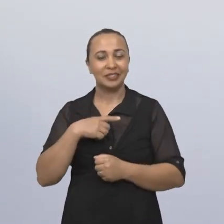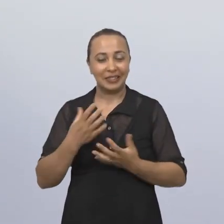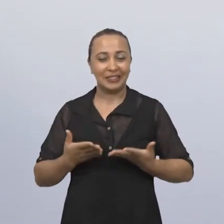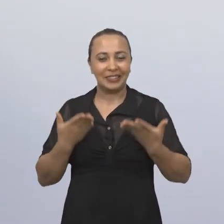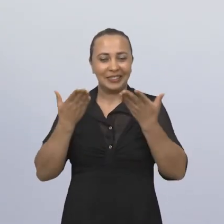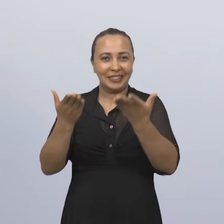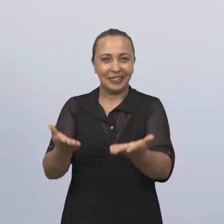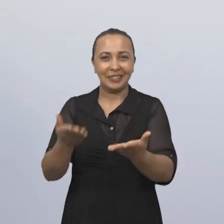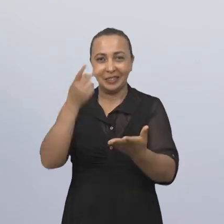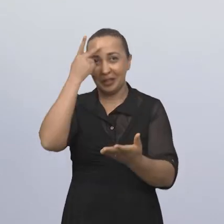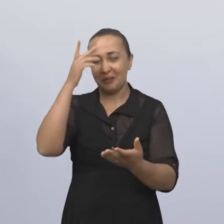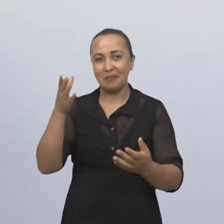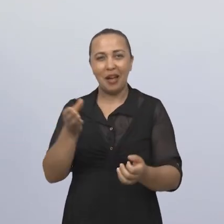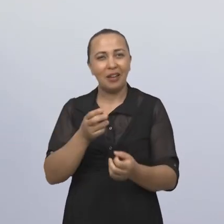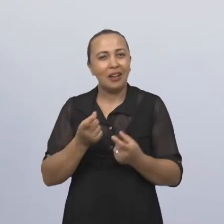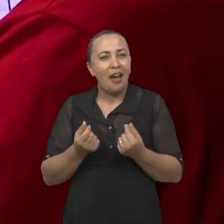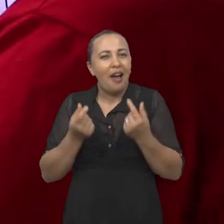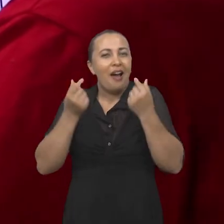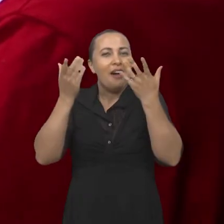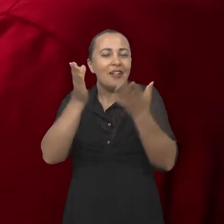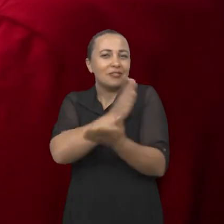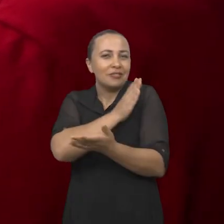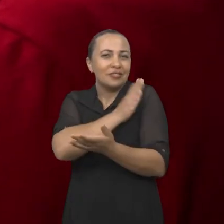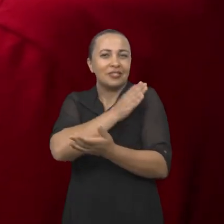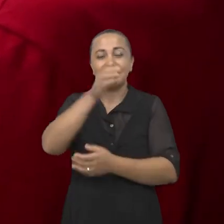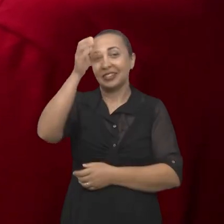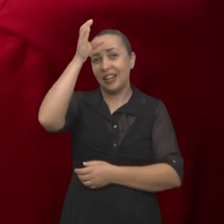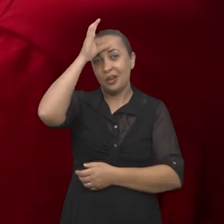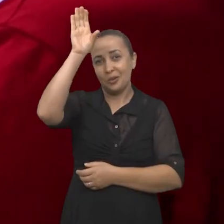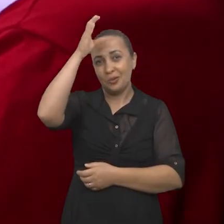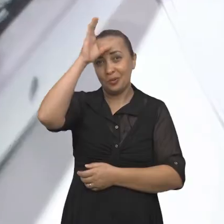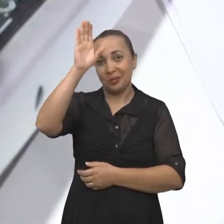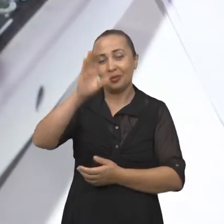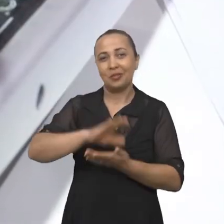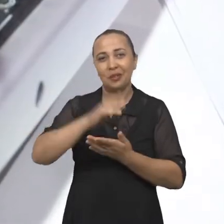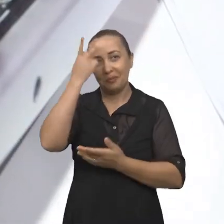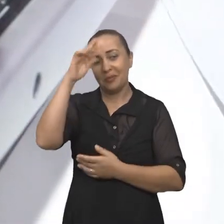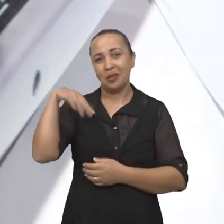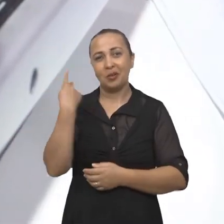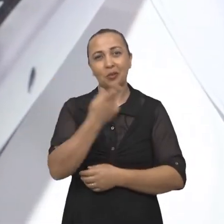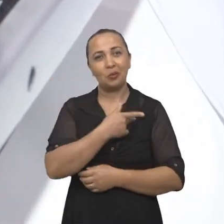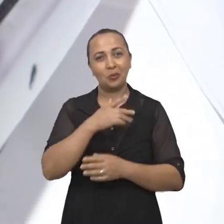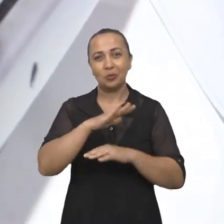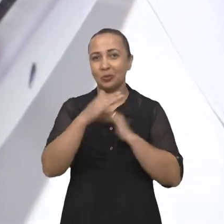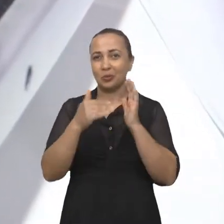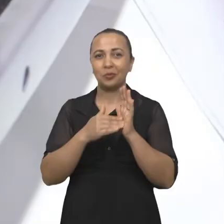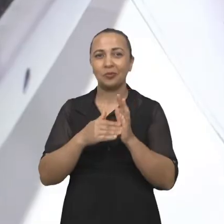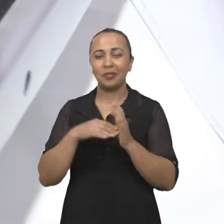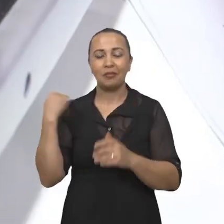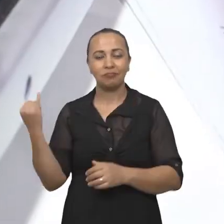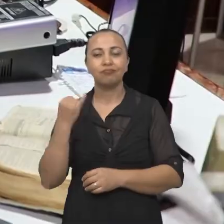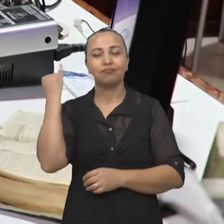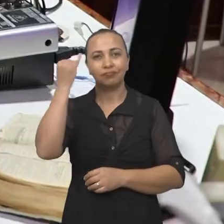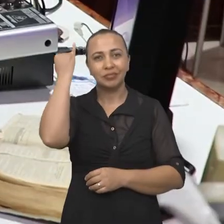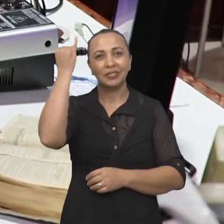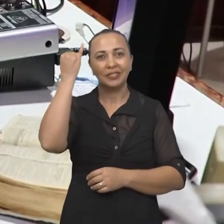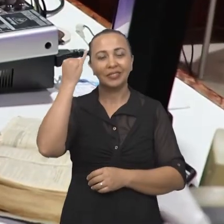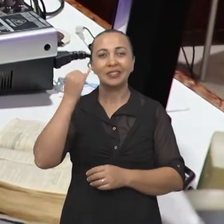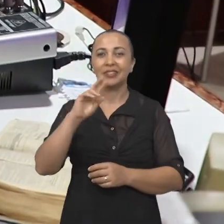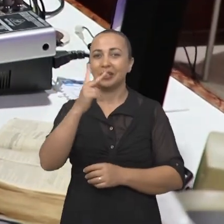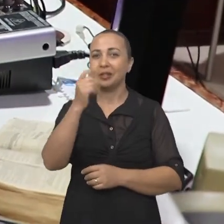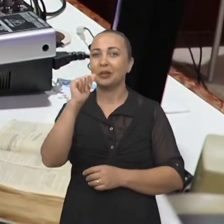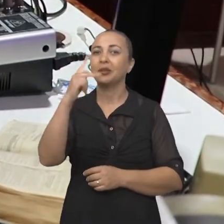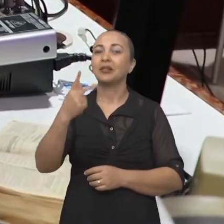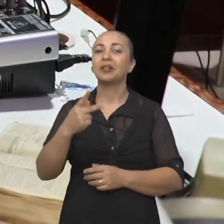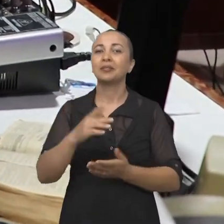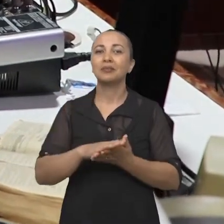enriquecer a cultura para todos nós, eu acho que é fundamental o